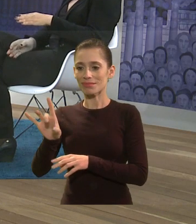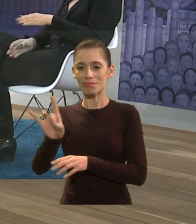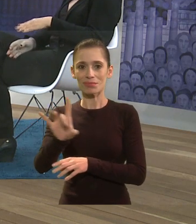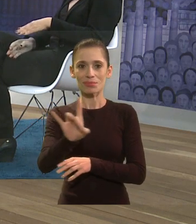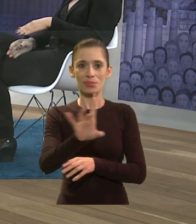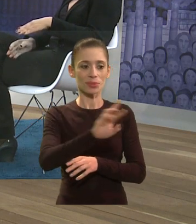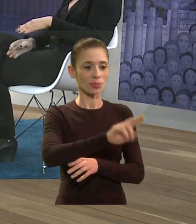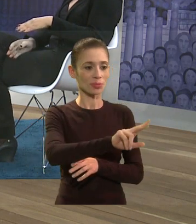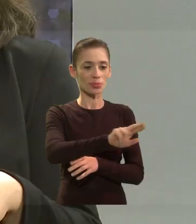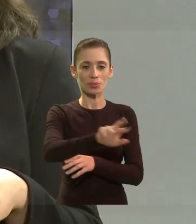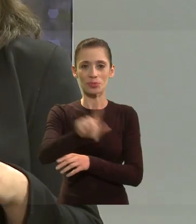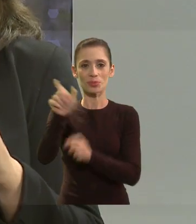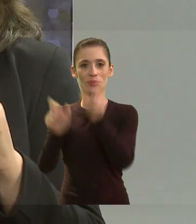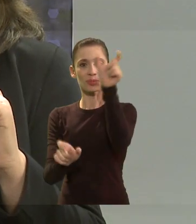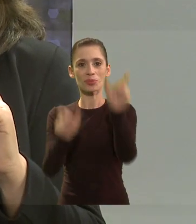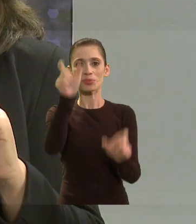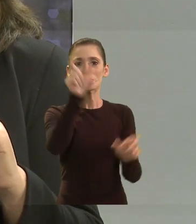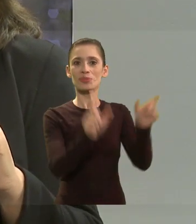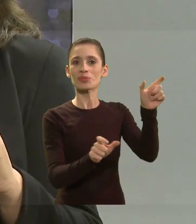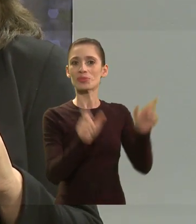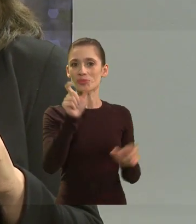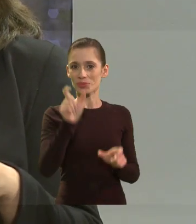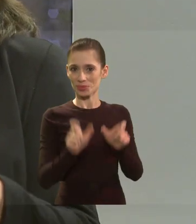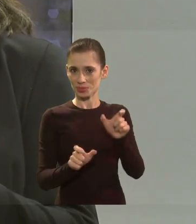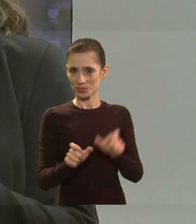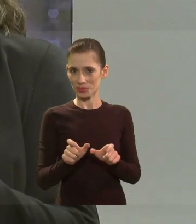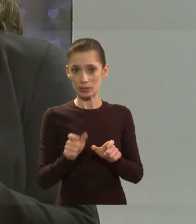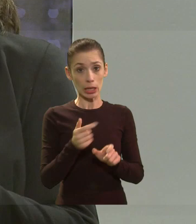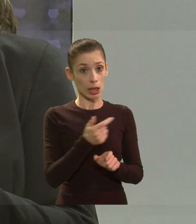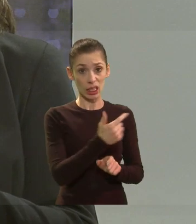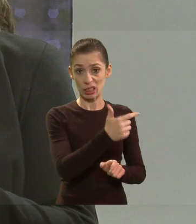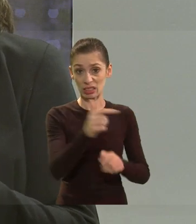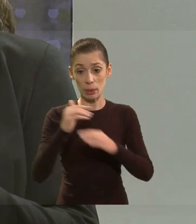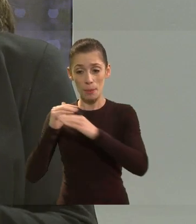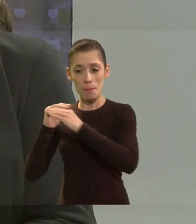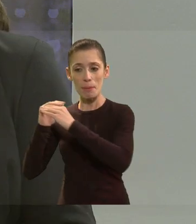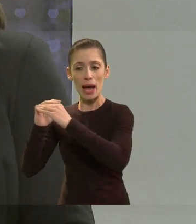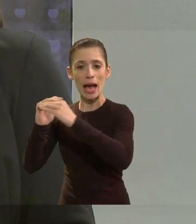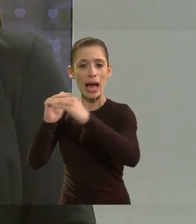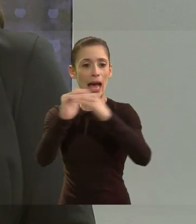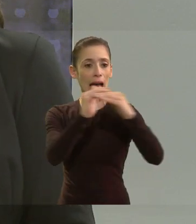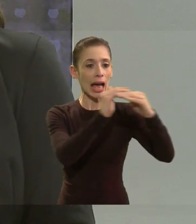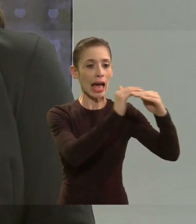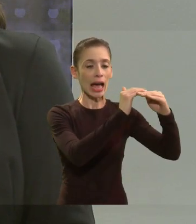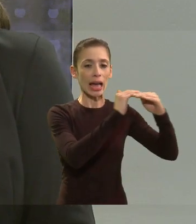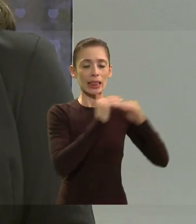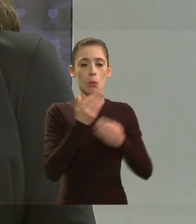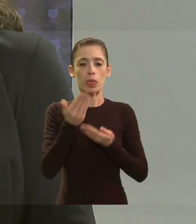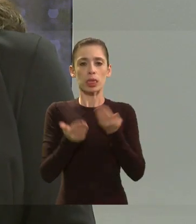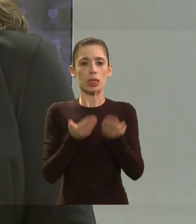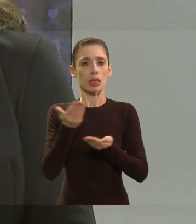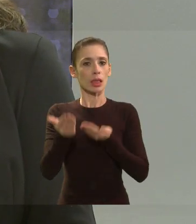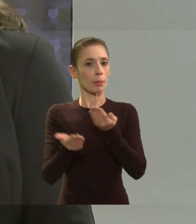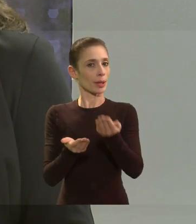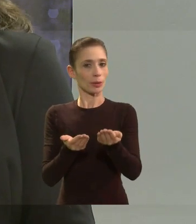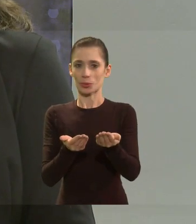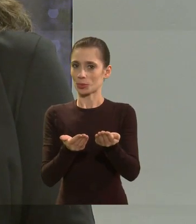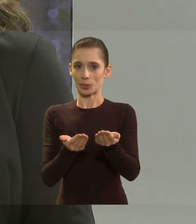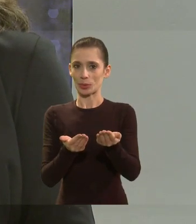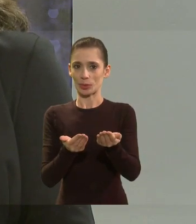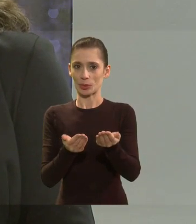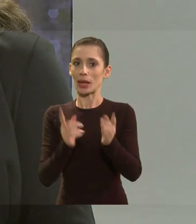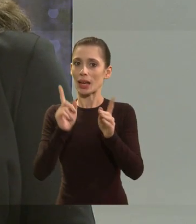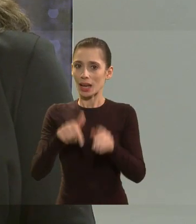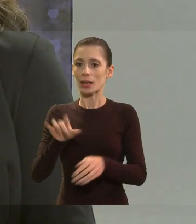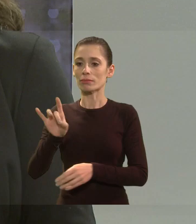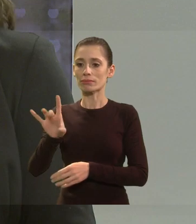especificidades né que não existe um padrão hegemônico de tratamento a gente tem a ideia de se relacionar de acordo com